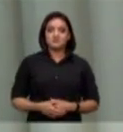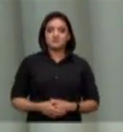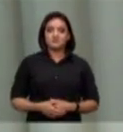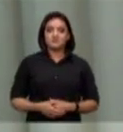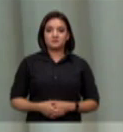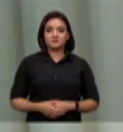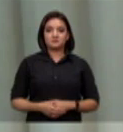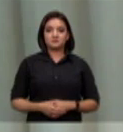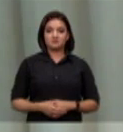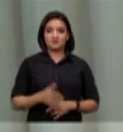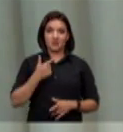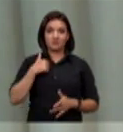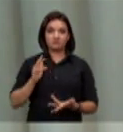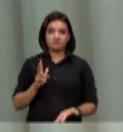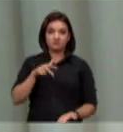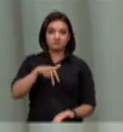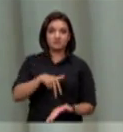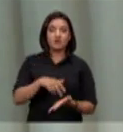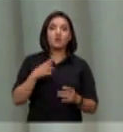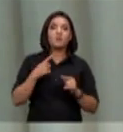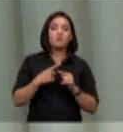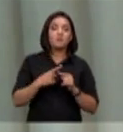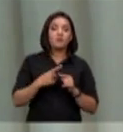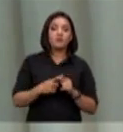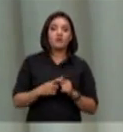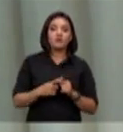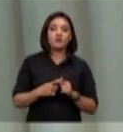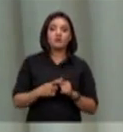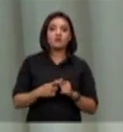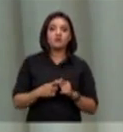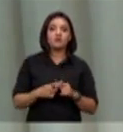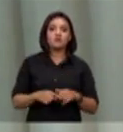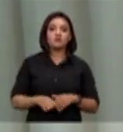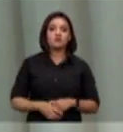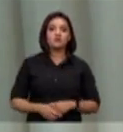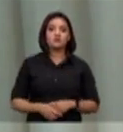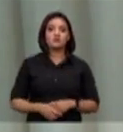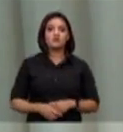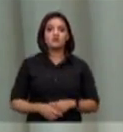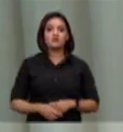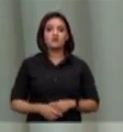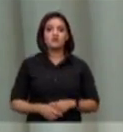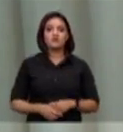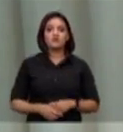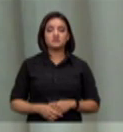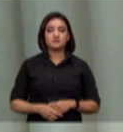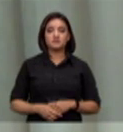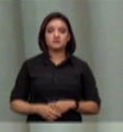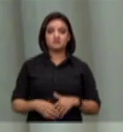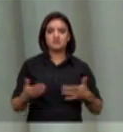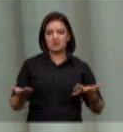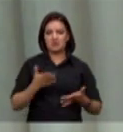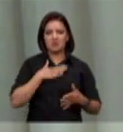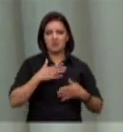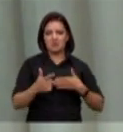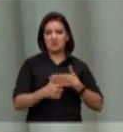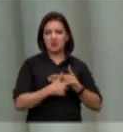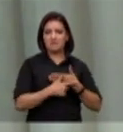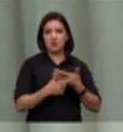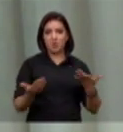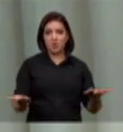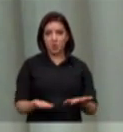decorreu principalmente da minha atual função de revisão e